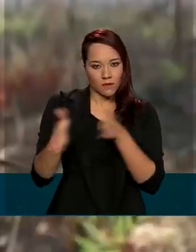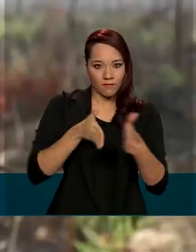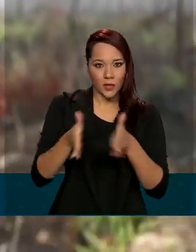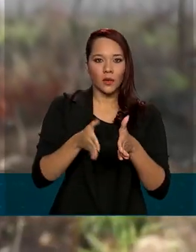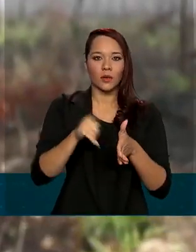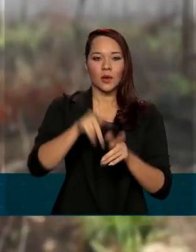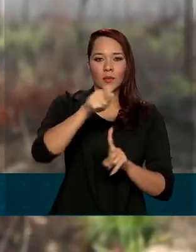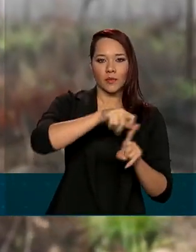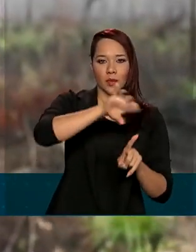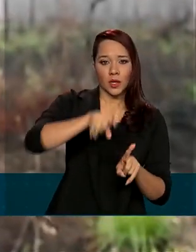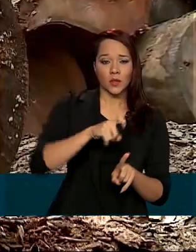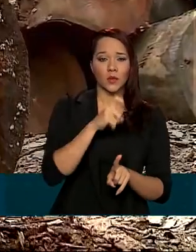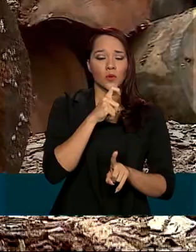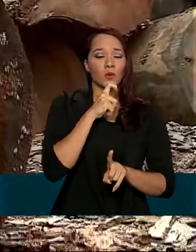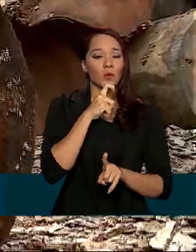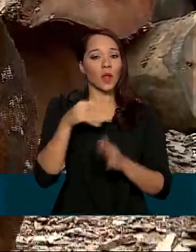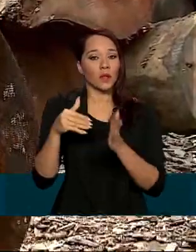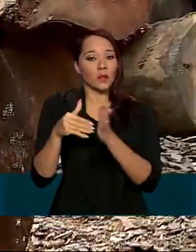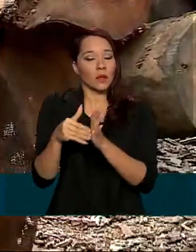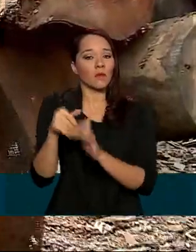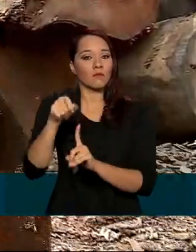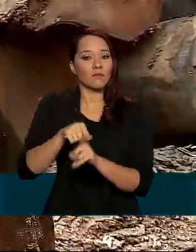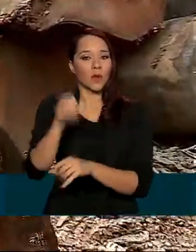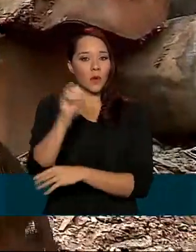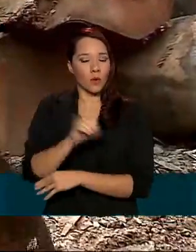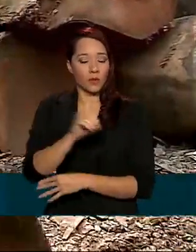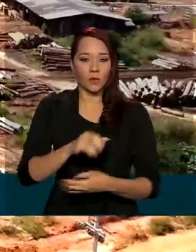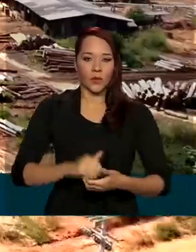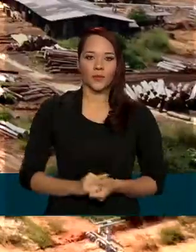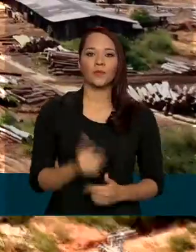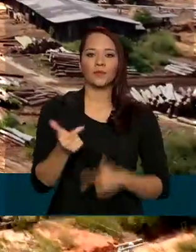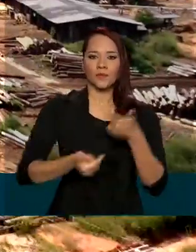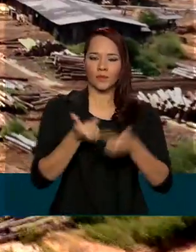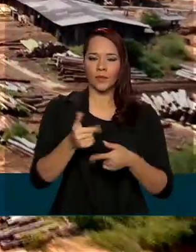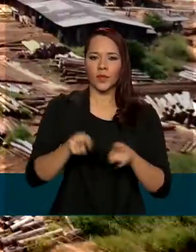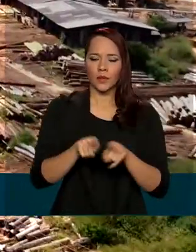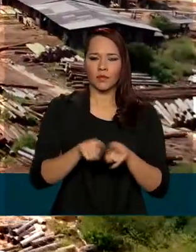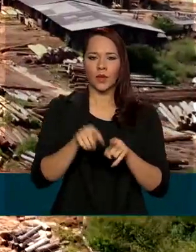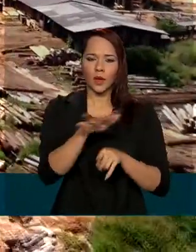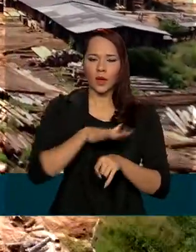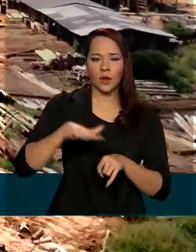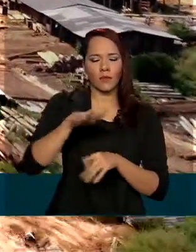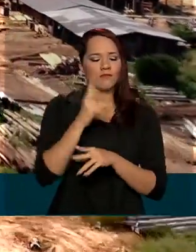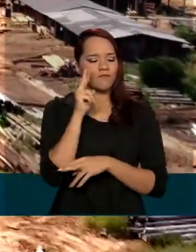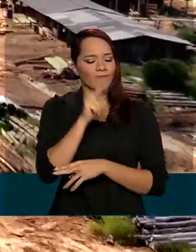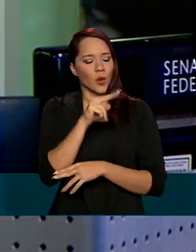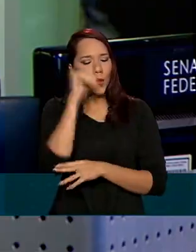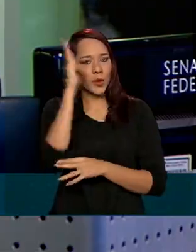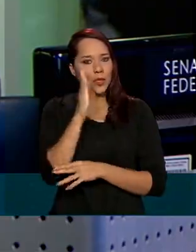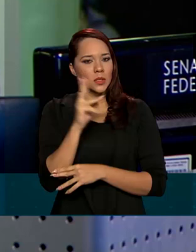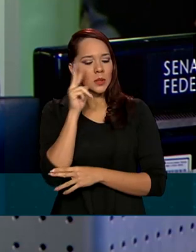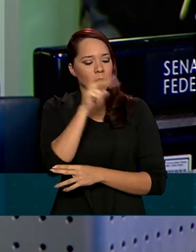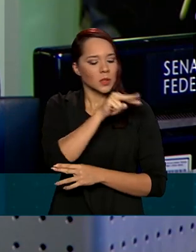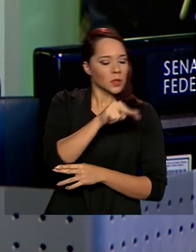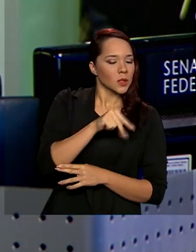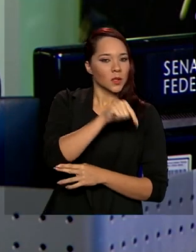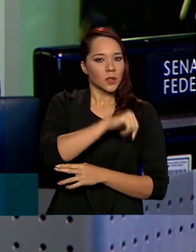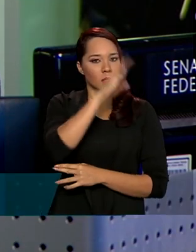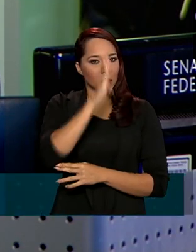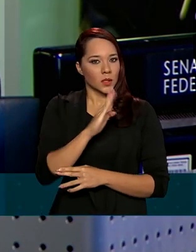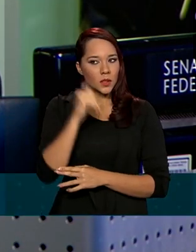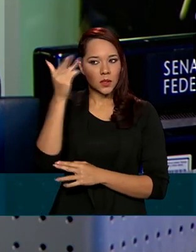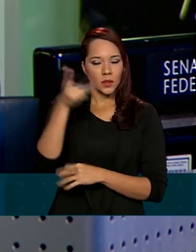que vai de julho a outubro. O trabalho também pretende fortalecer a imagem do Brasil lá fora. O conselho tem